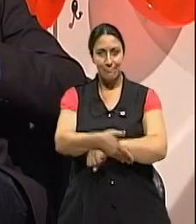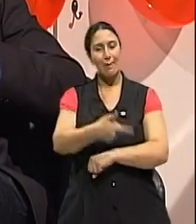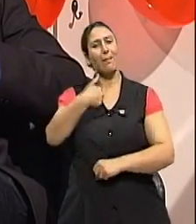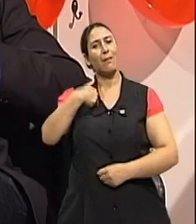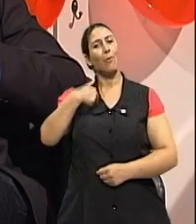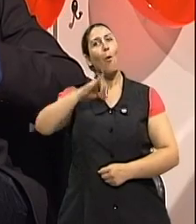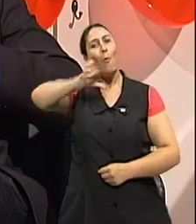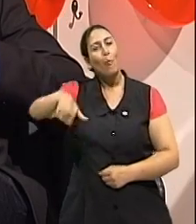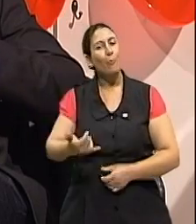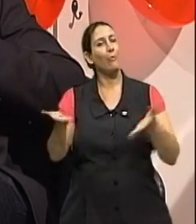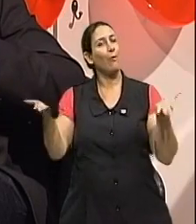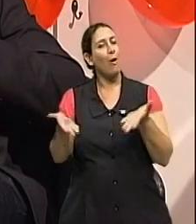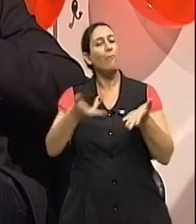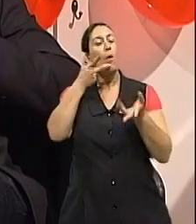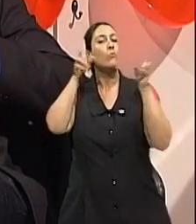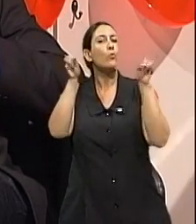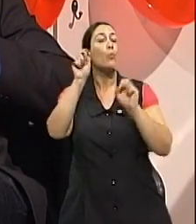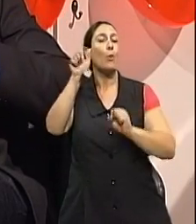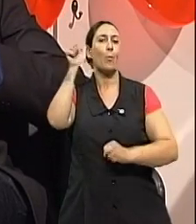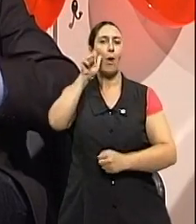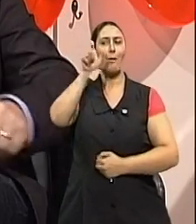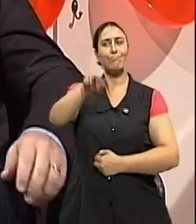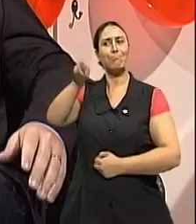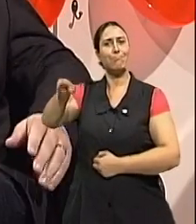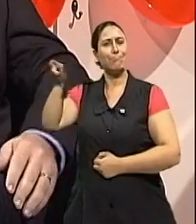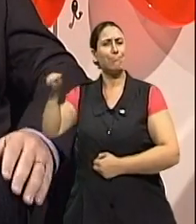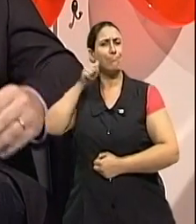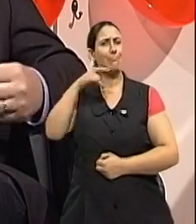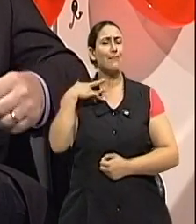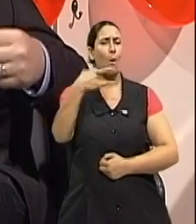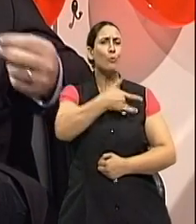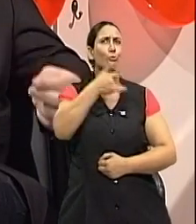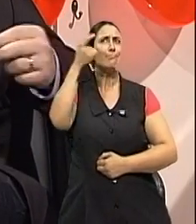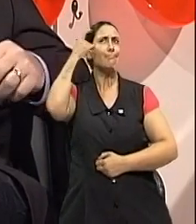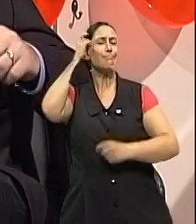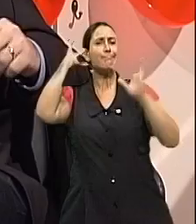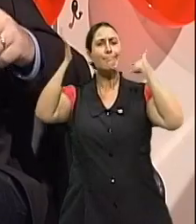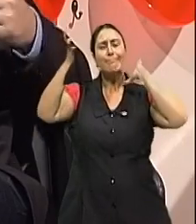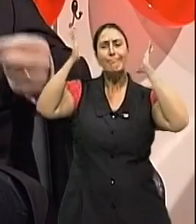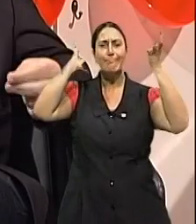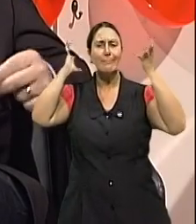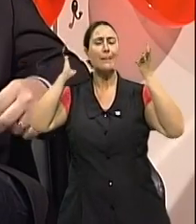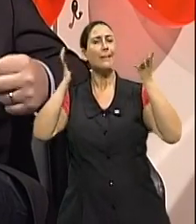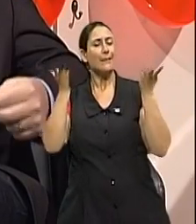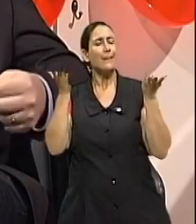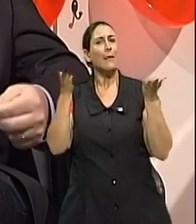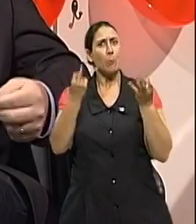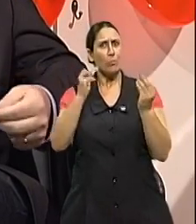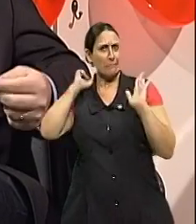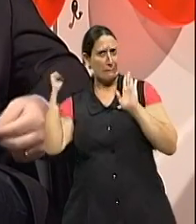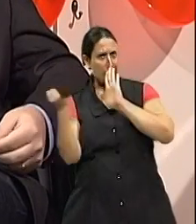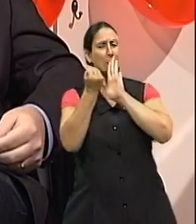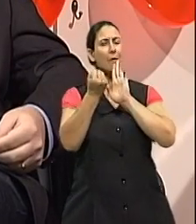de poder conversar um pouco sobre a saúde mental da mulher, porque é um assunto realmente que ele implica em rótulos, mas ele também